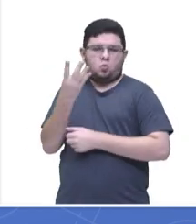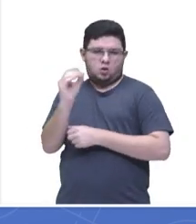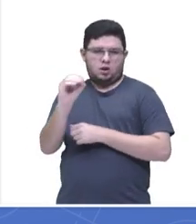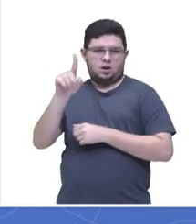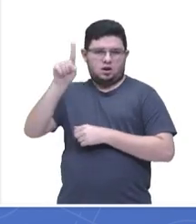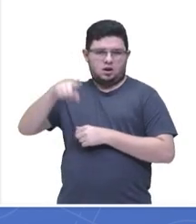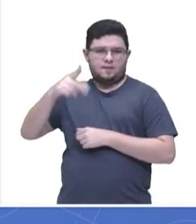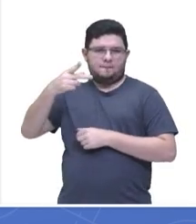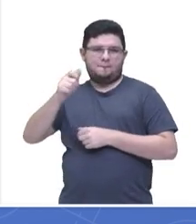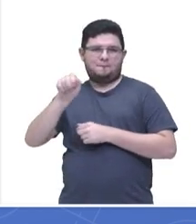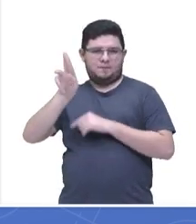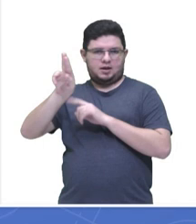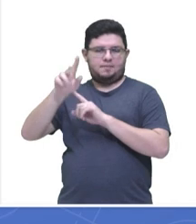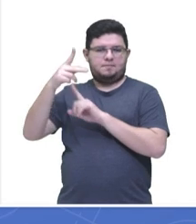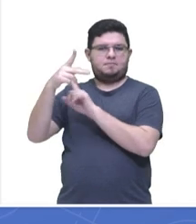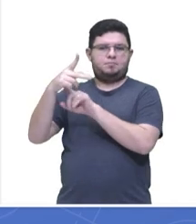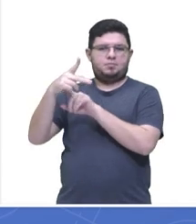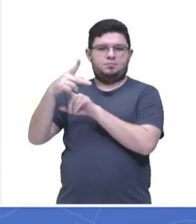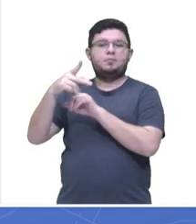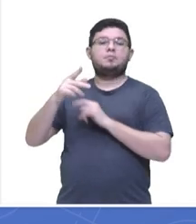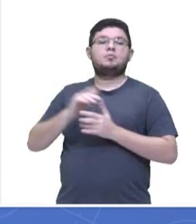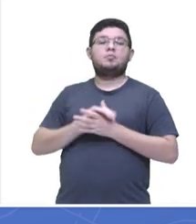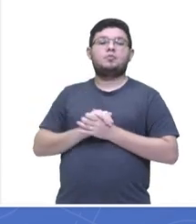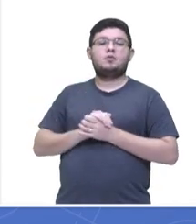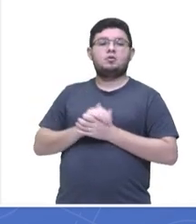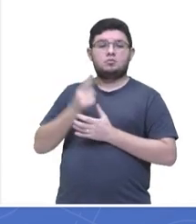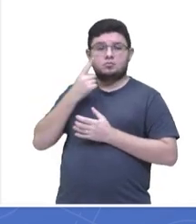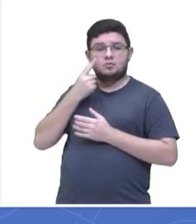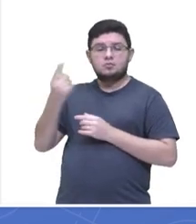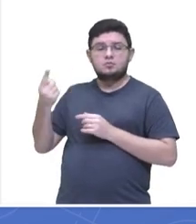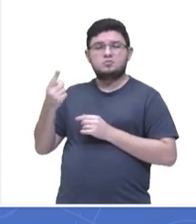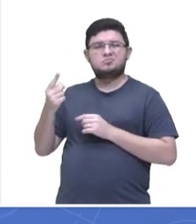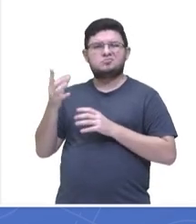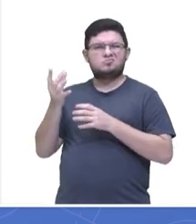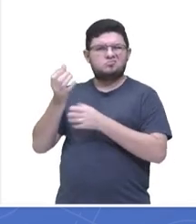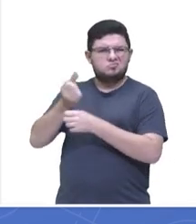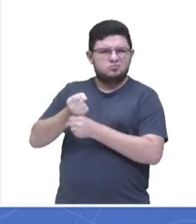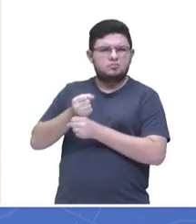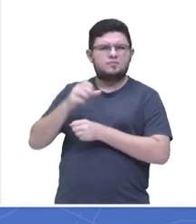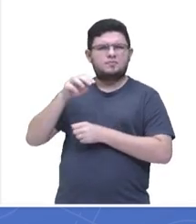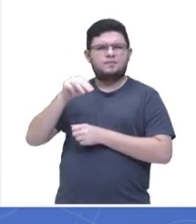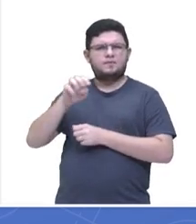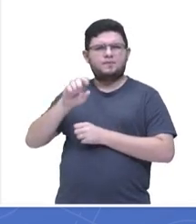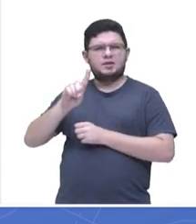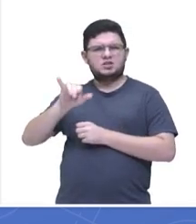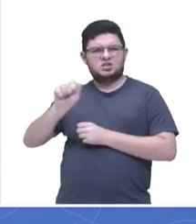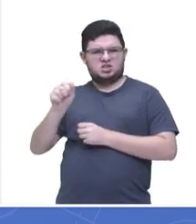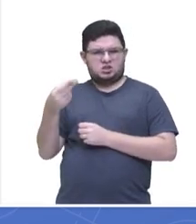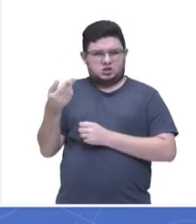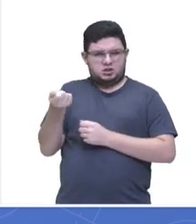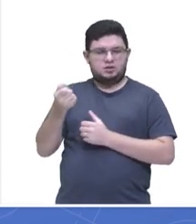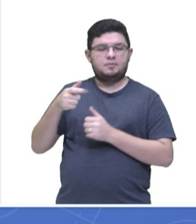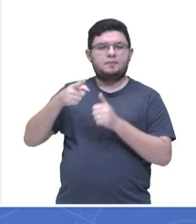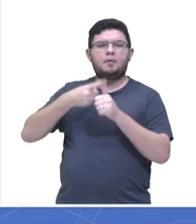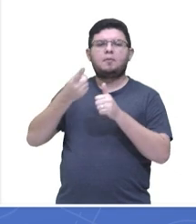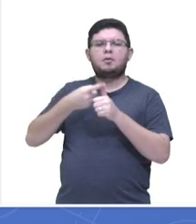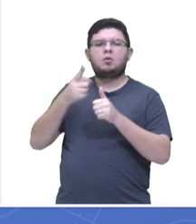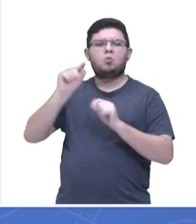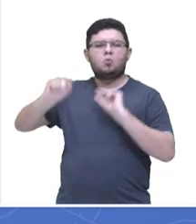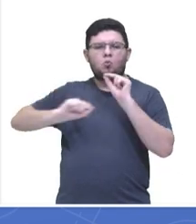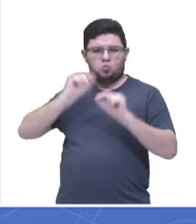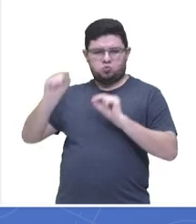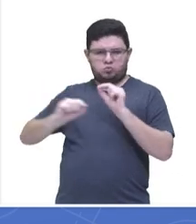nós determinarmos essa mediana, temos que fazer o seguinte, primeiro passo é você